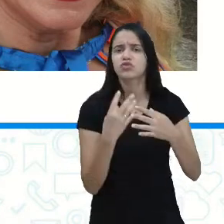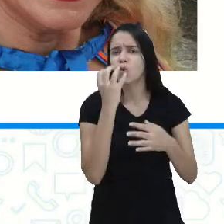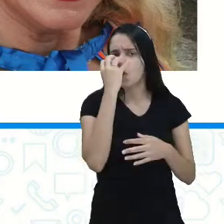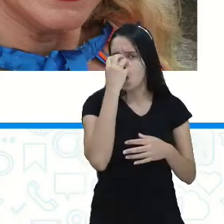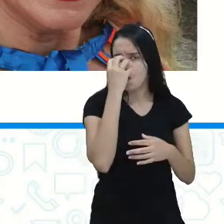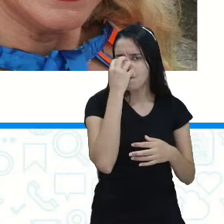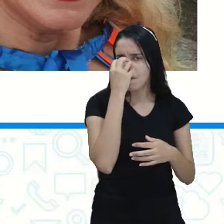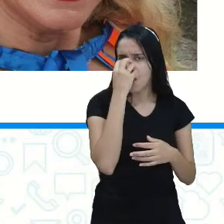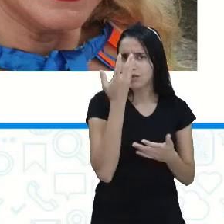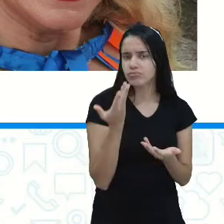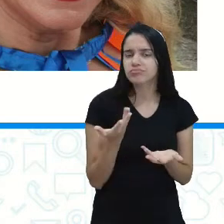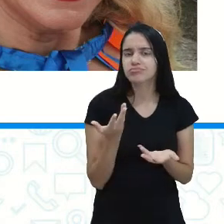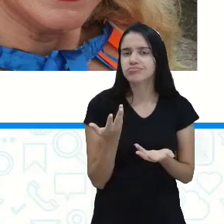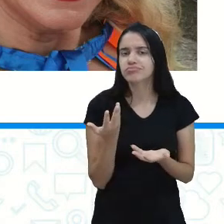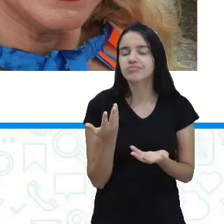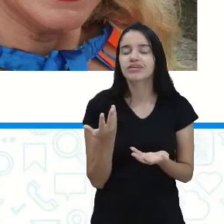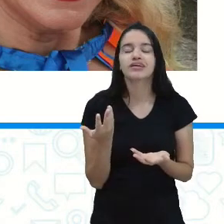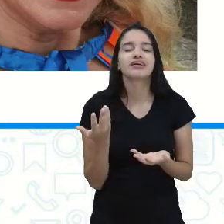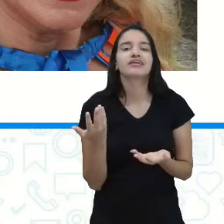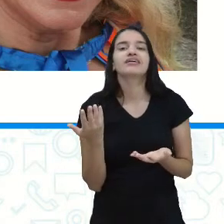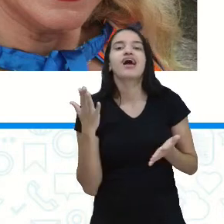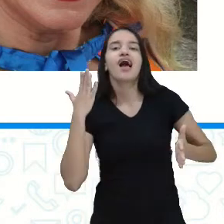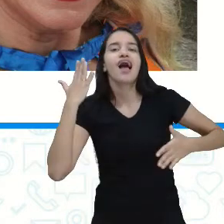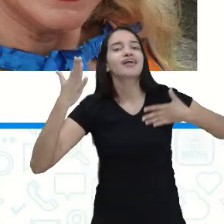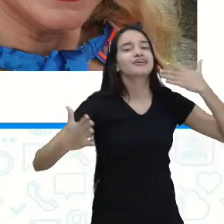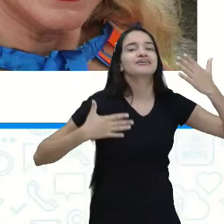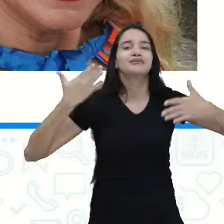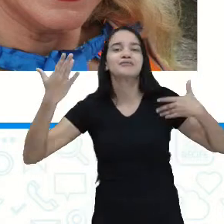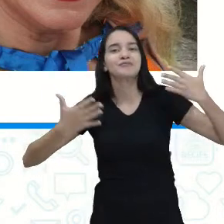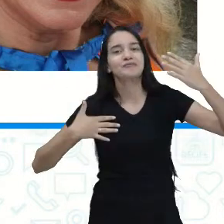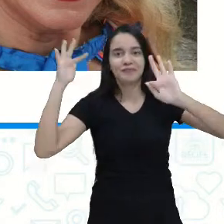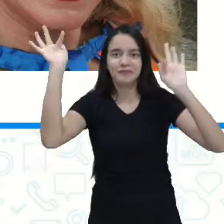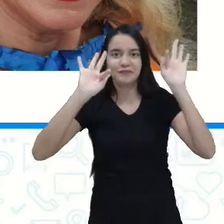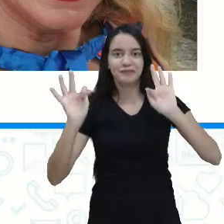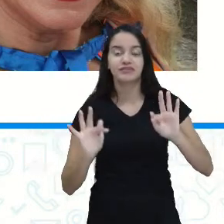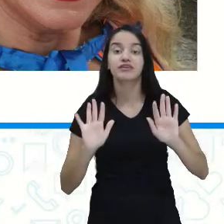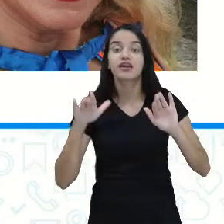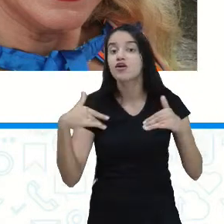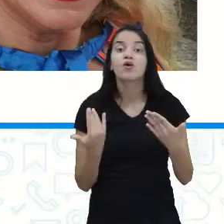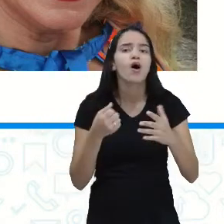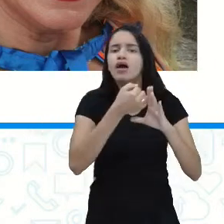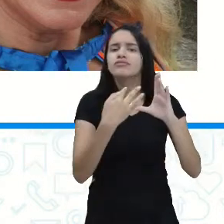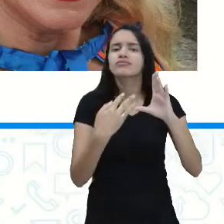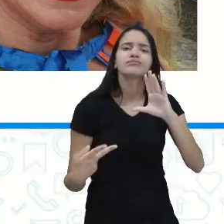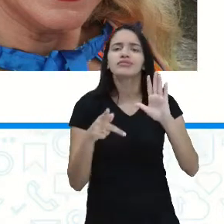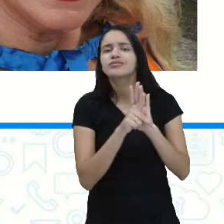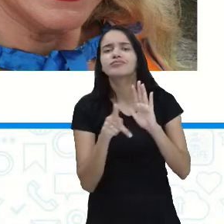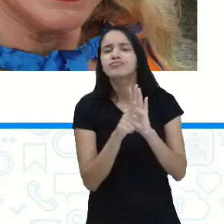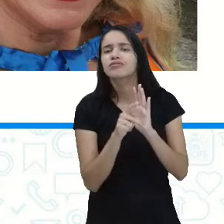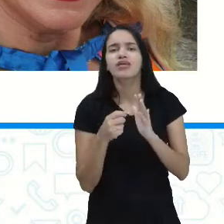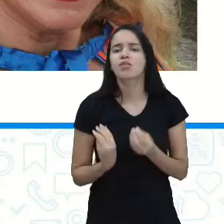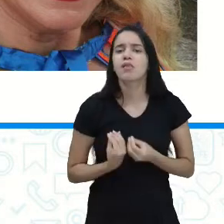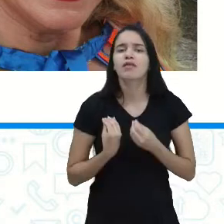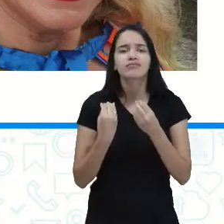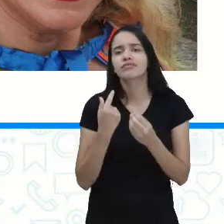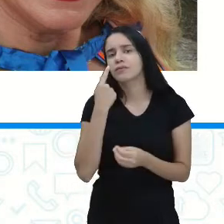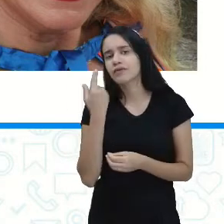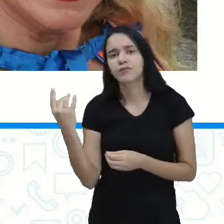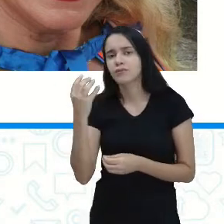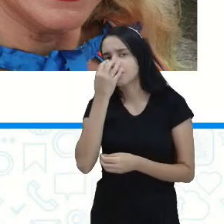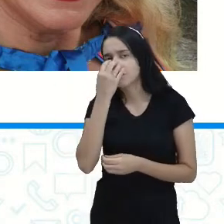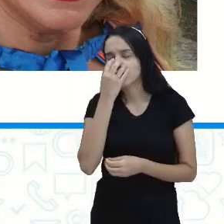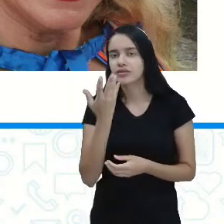palhaços? Os palhaços são alegres. Quais outras características a gente pode dar para o palhaço?